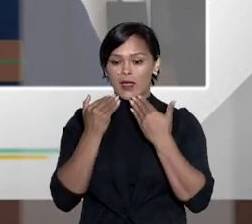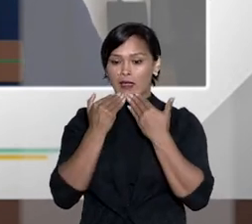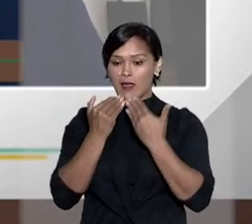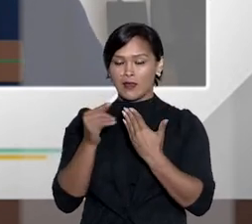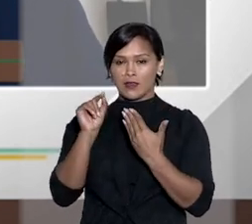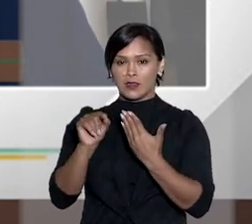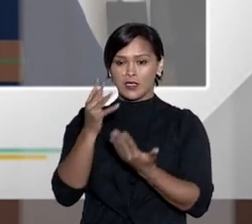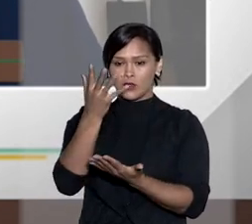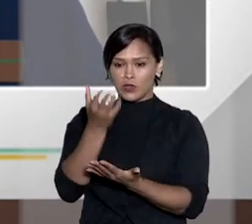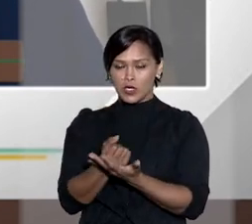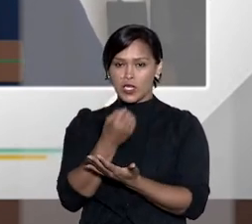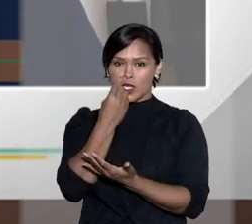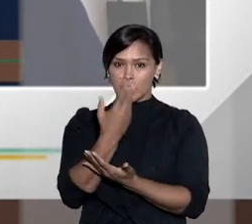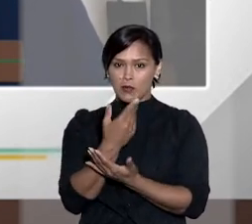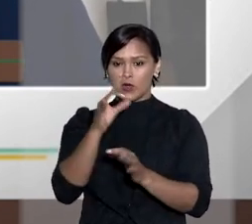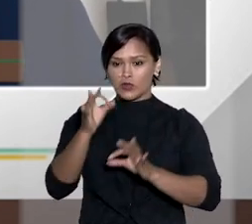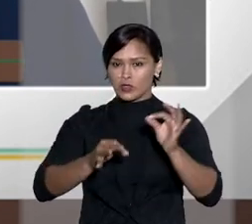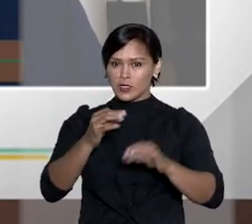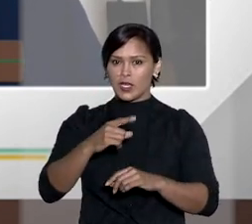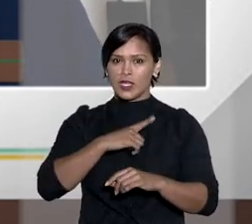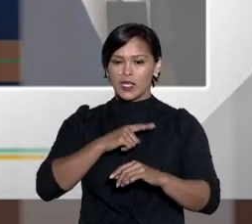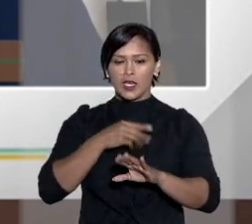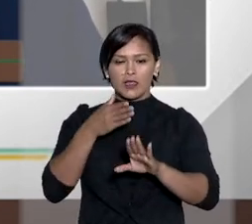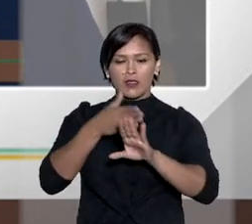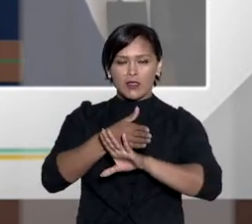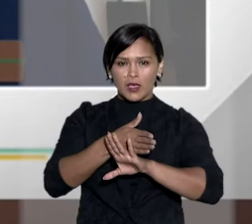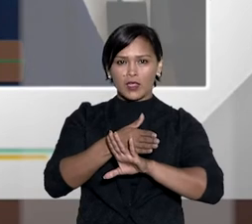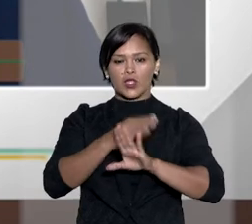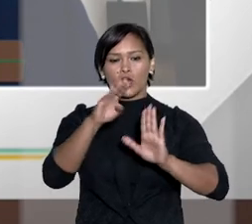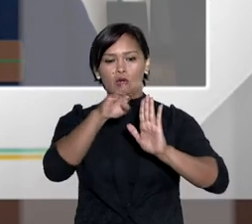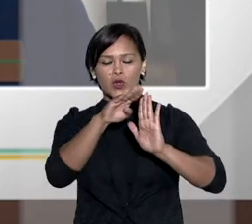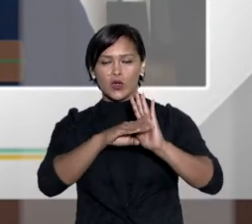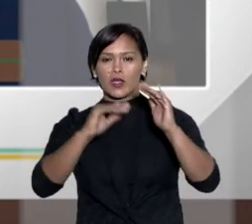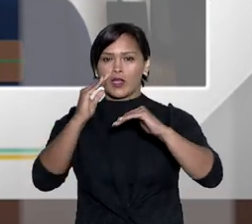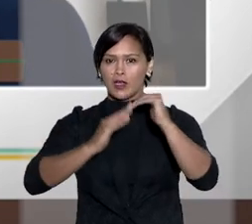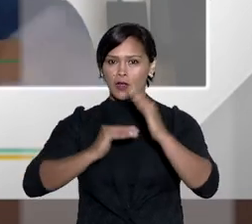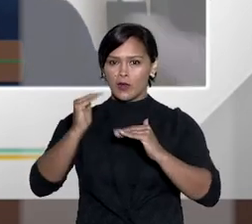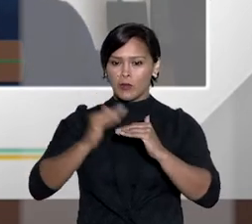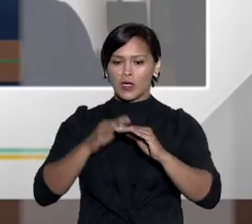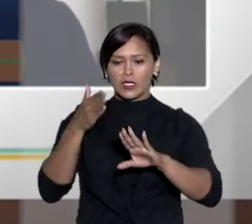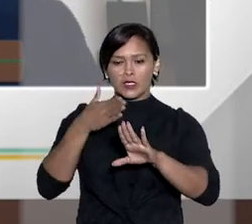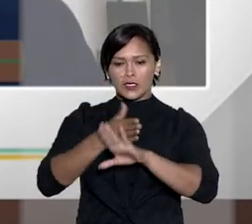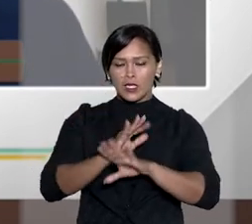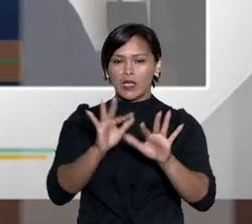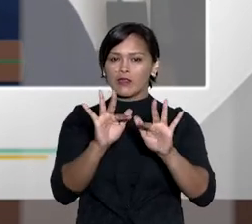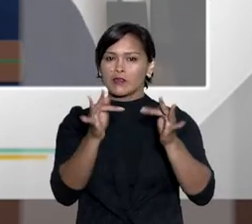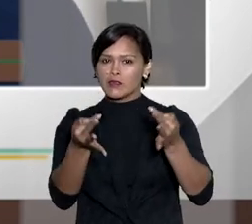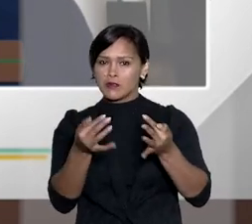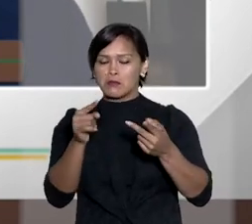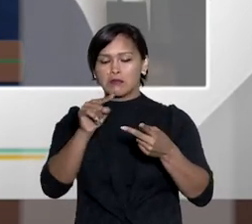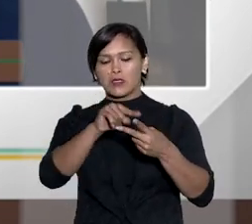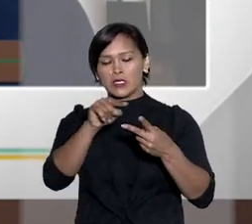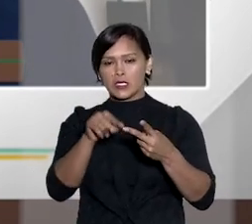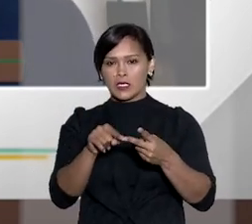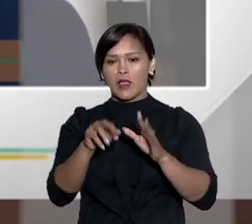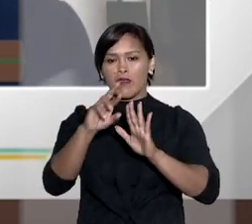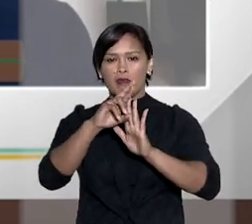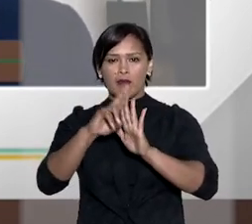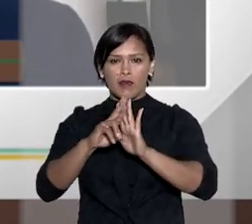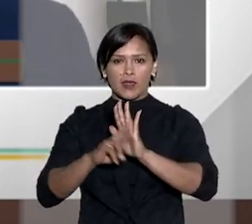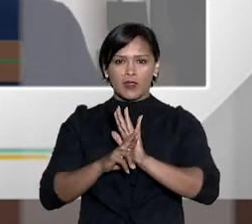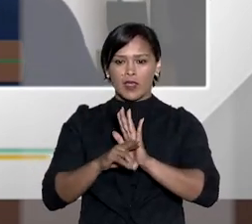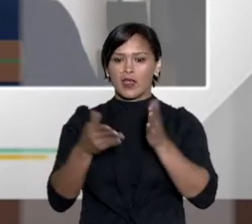para que possa ser também é viável no juizado ela tem que estar dentro da competência